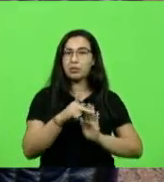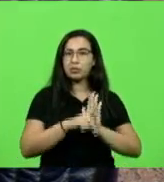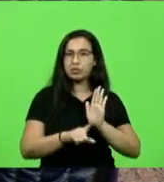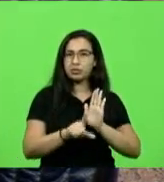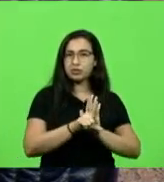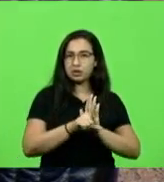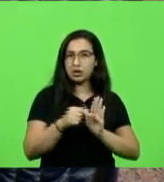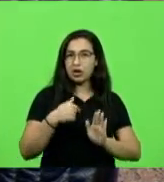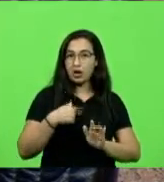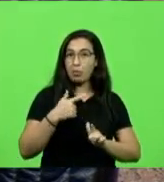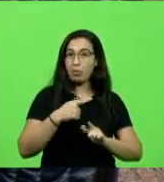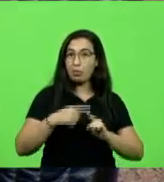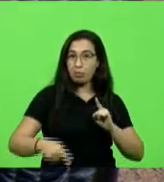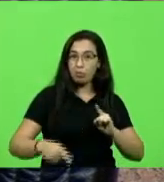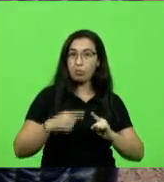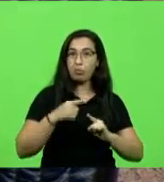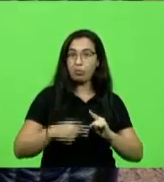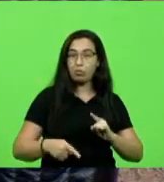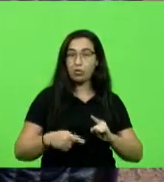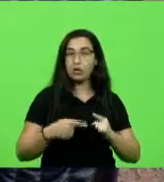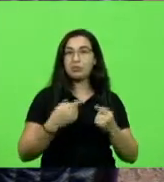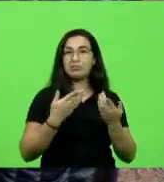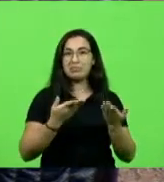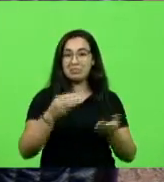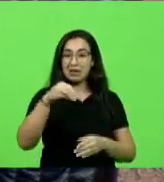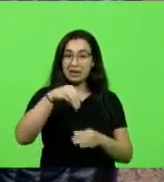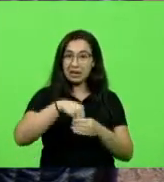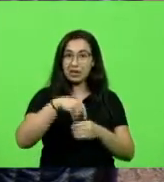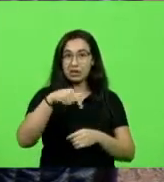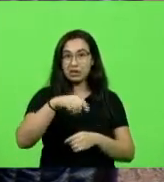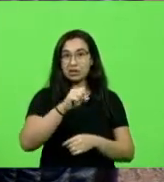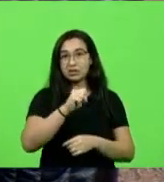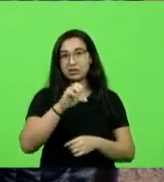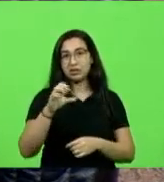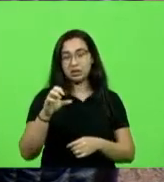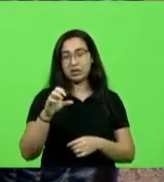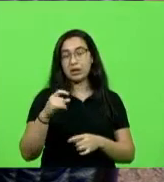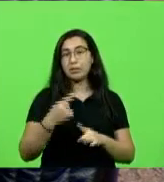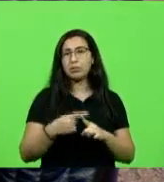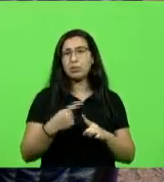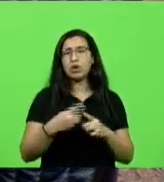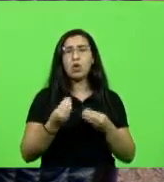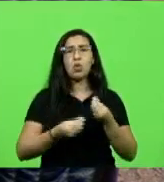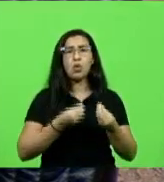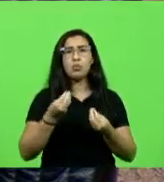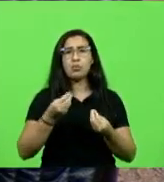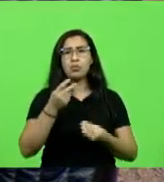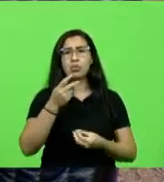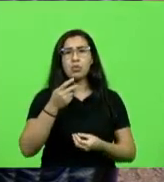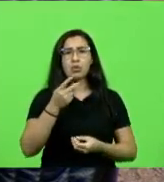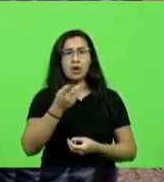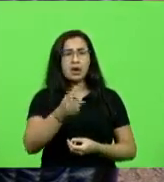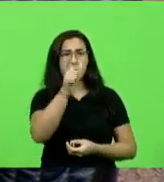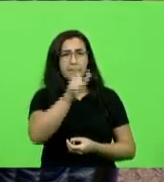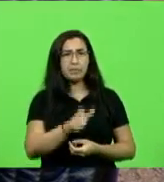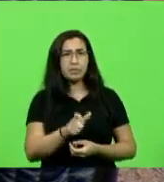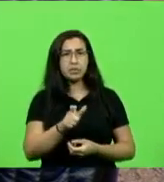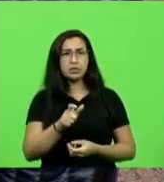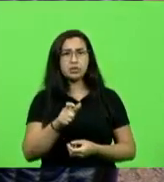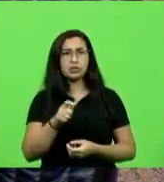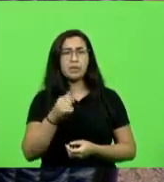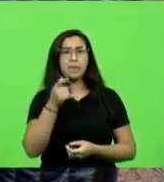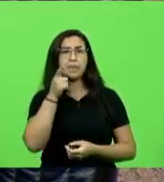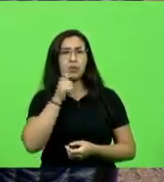que proíba essa prática aqui no Estado de Santa Catarina, pois como alguém pode ter acesso, primeiro, aos meus dados